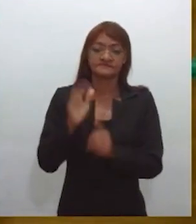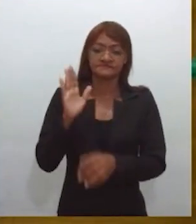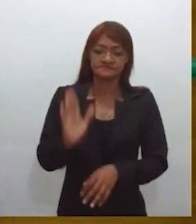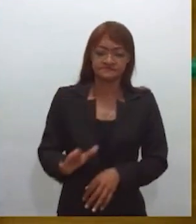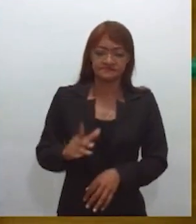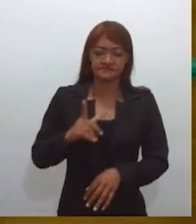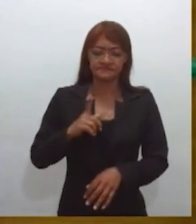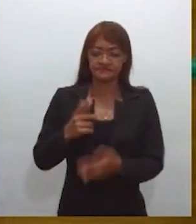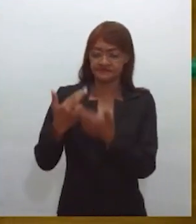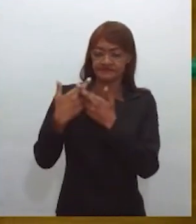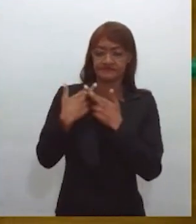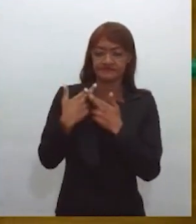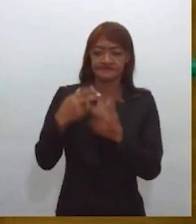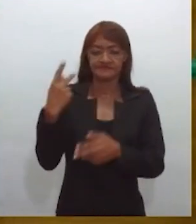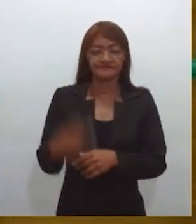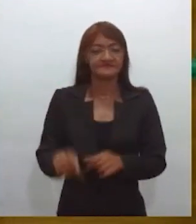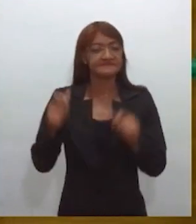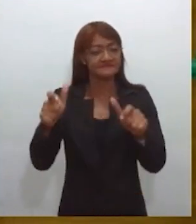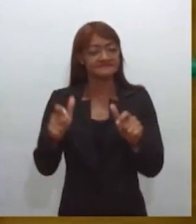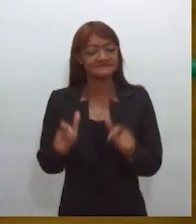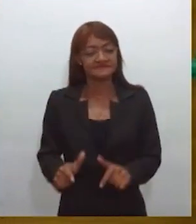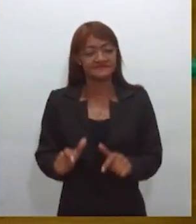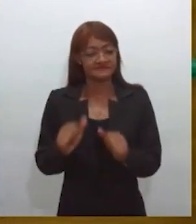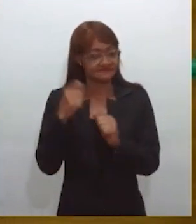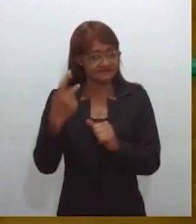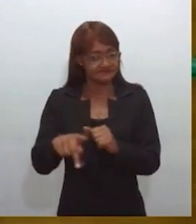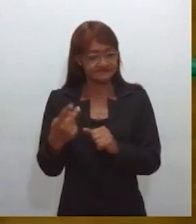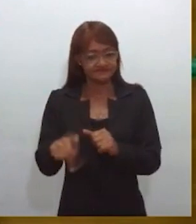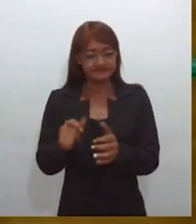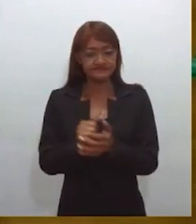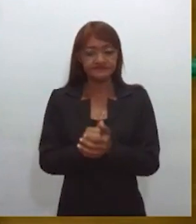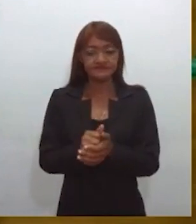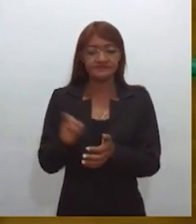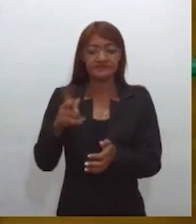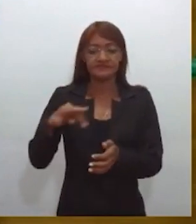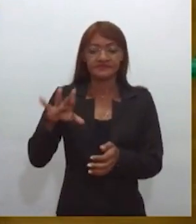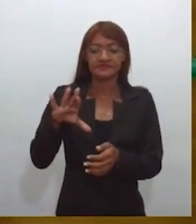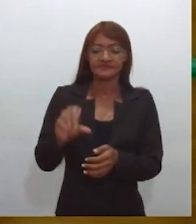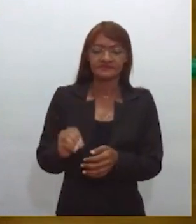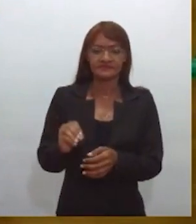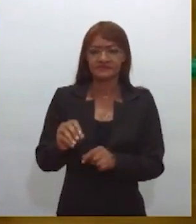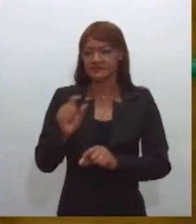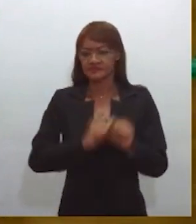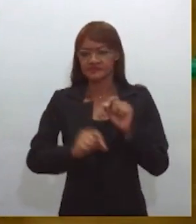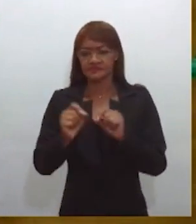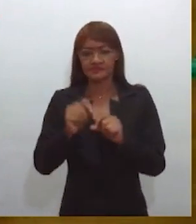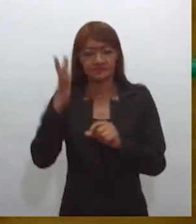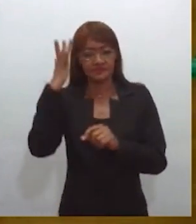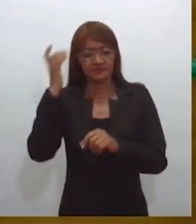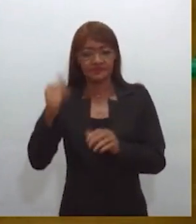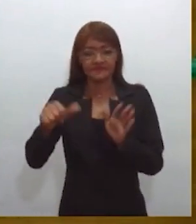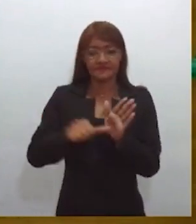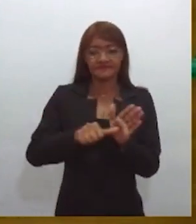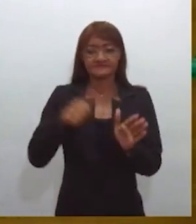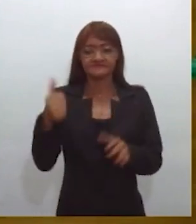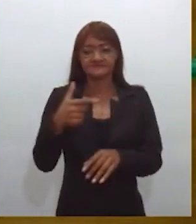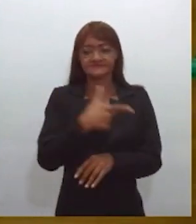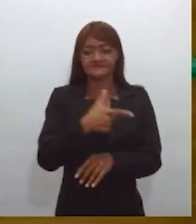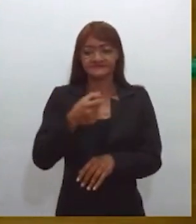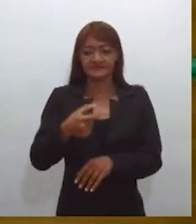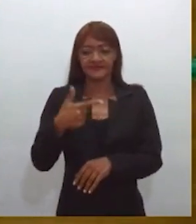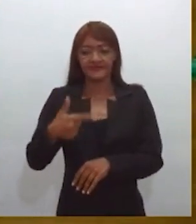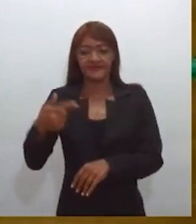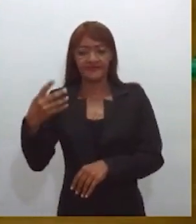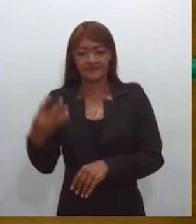Espaço Cultural de Genal Queiroz e vai conversar com a gente sobre a abertura amanhã, a primeira de 2024 e com muitos